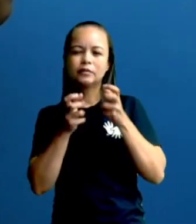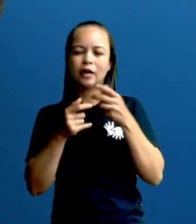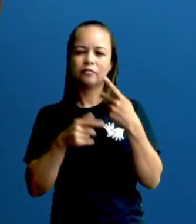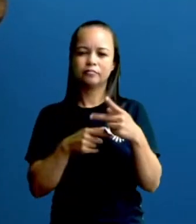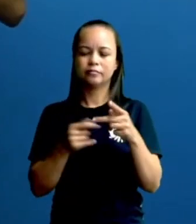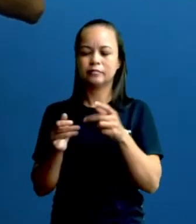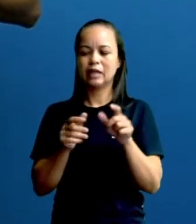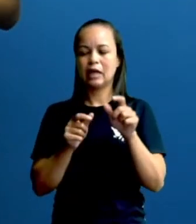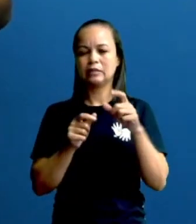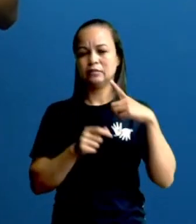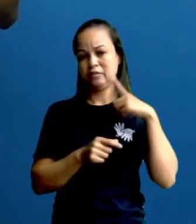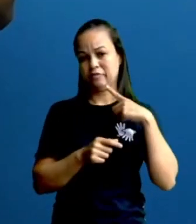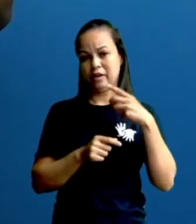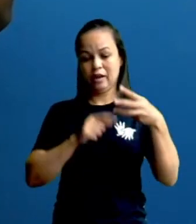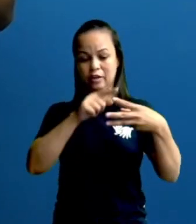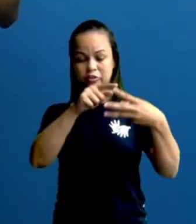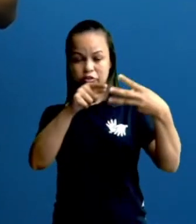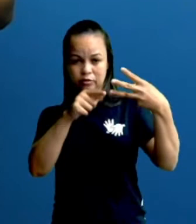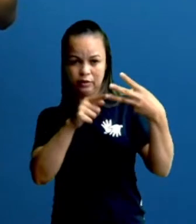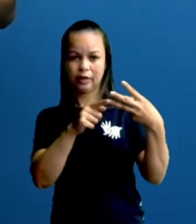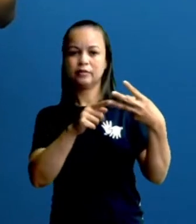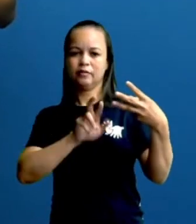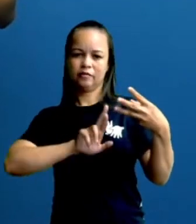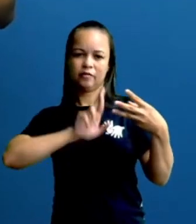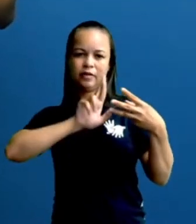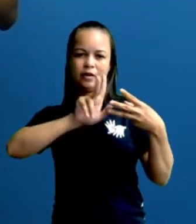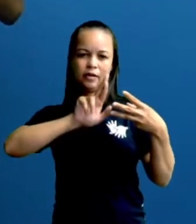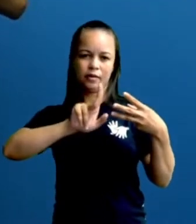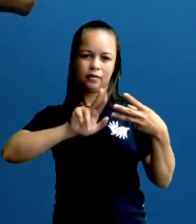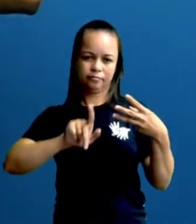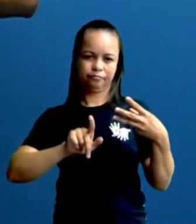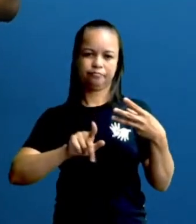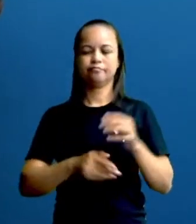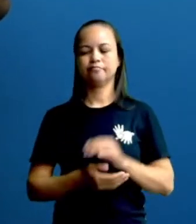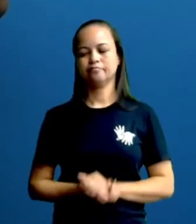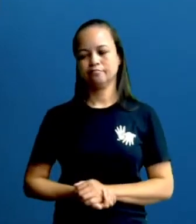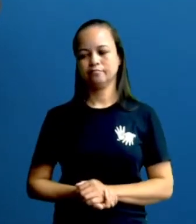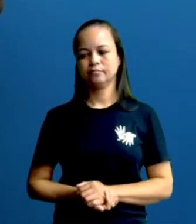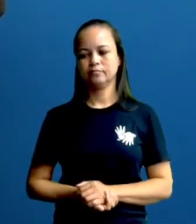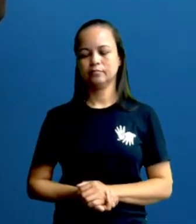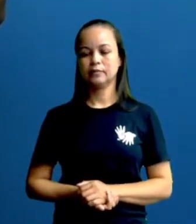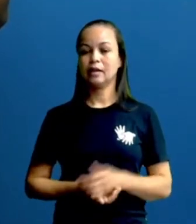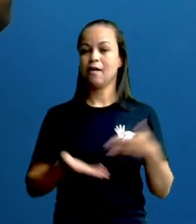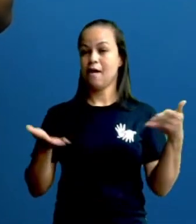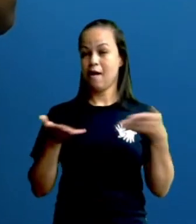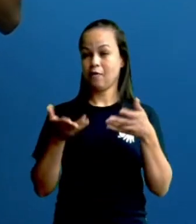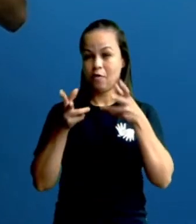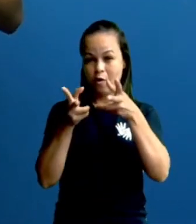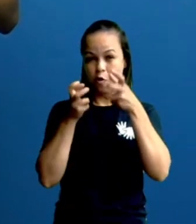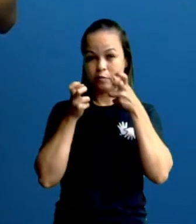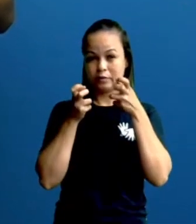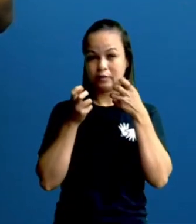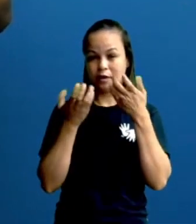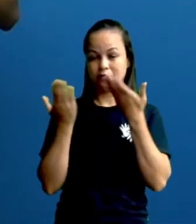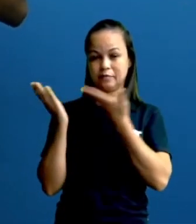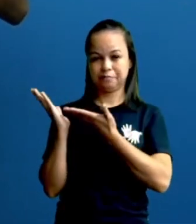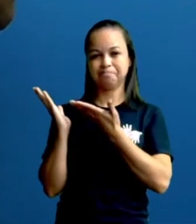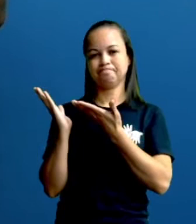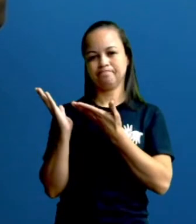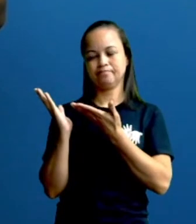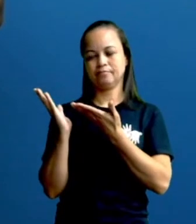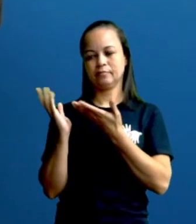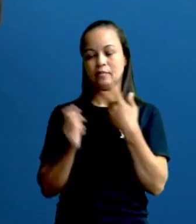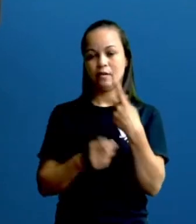às três imagens, você vai ver essa diferença. Agora, dá uma olhadinha no que eu acabei de falar.